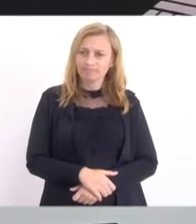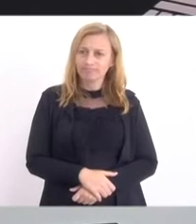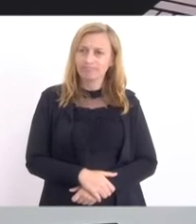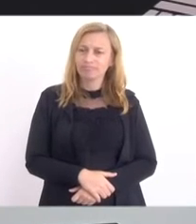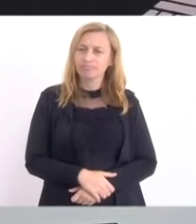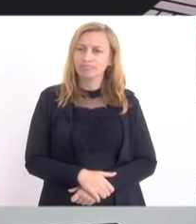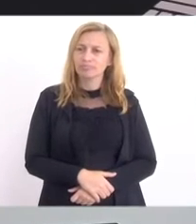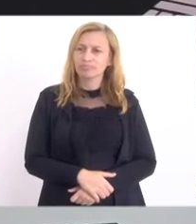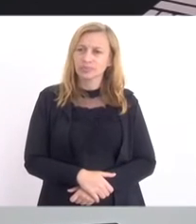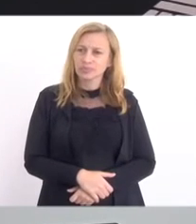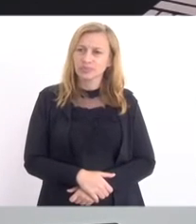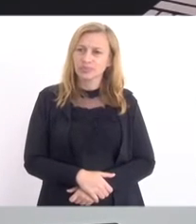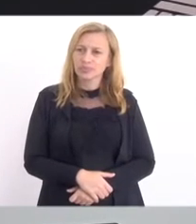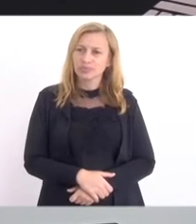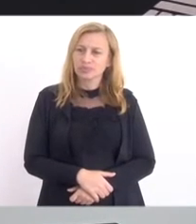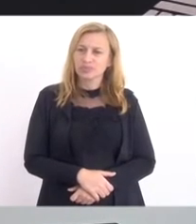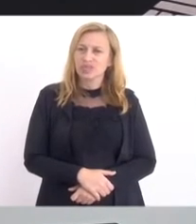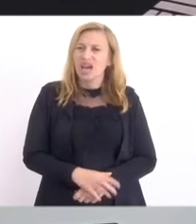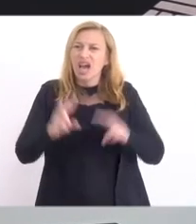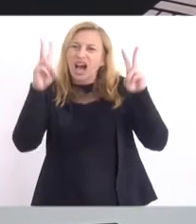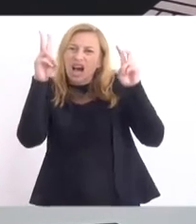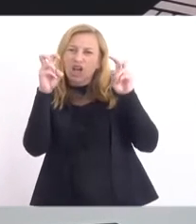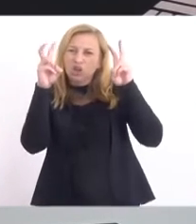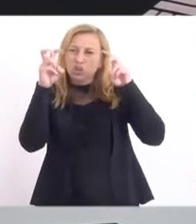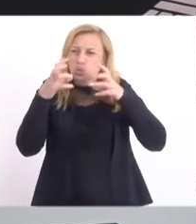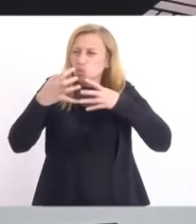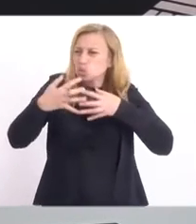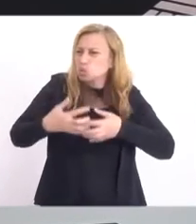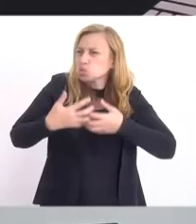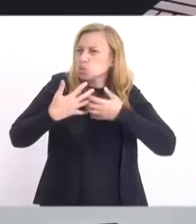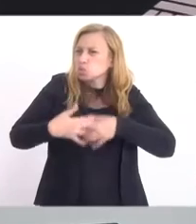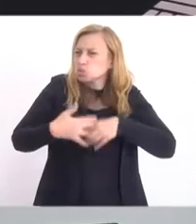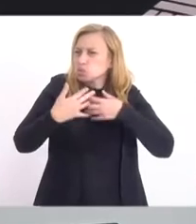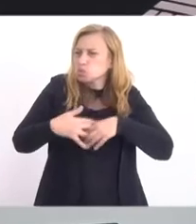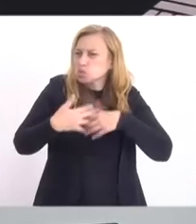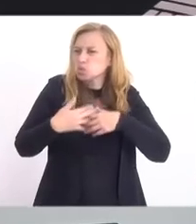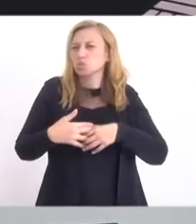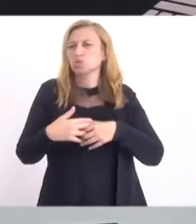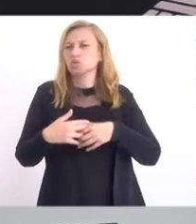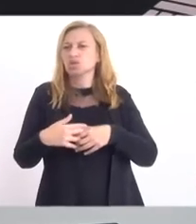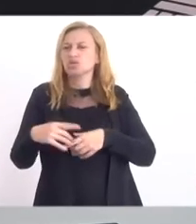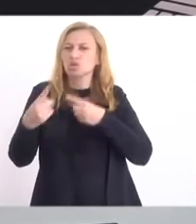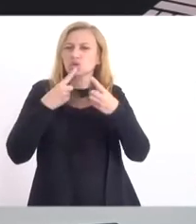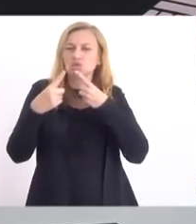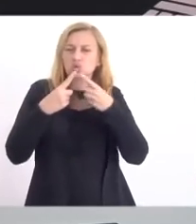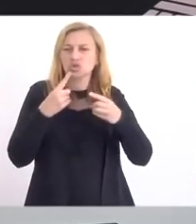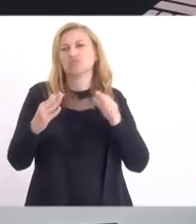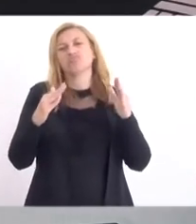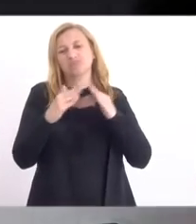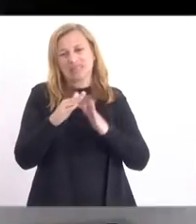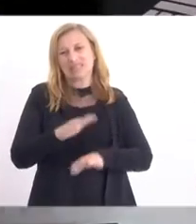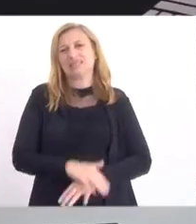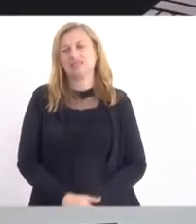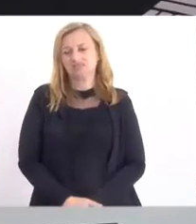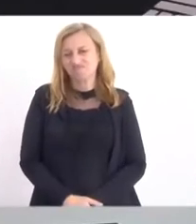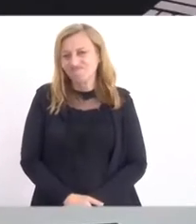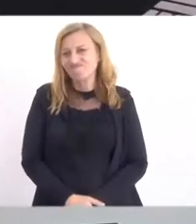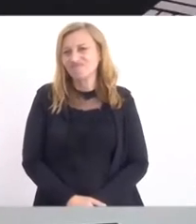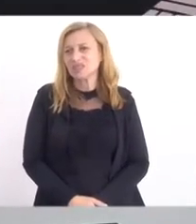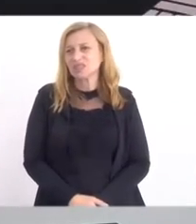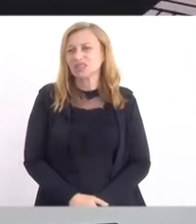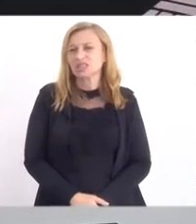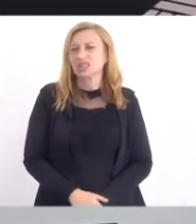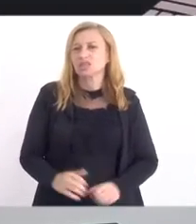de assuntos complexos que foram tratados nessa Casa, que